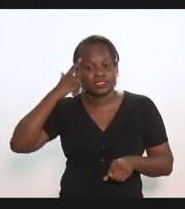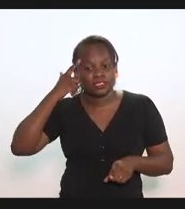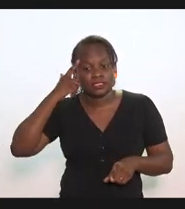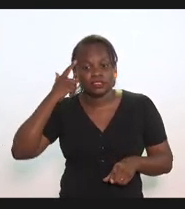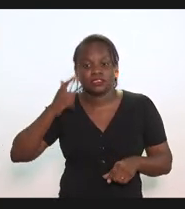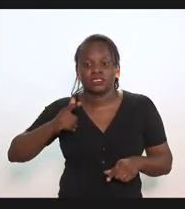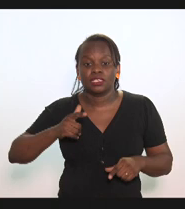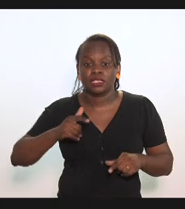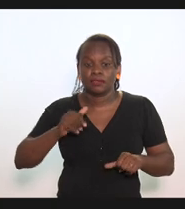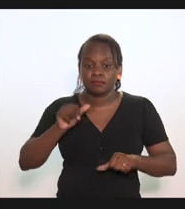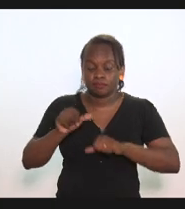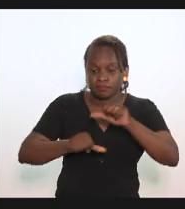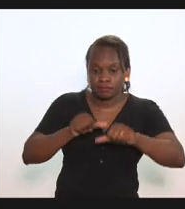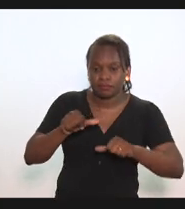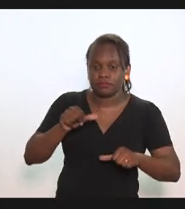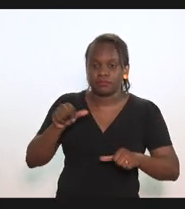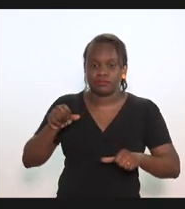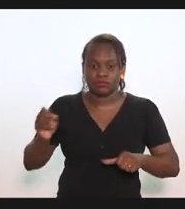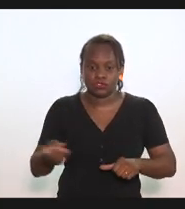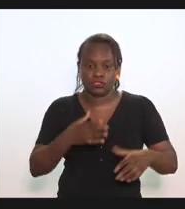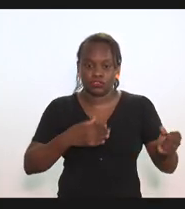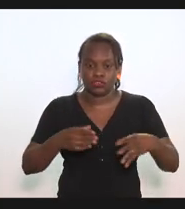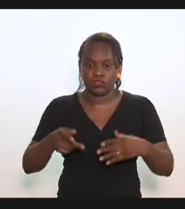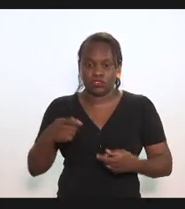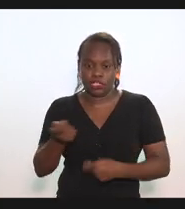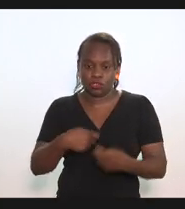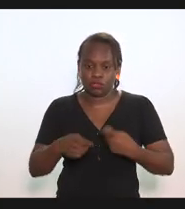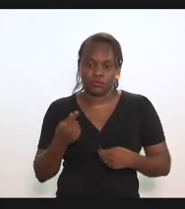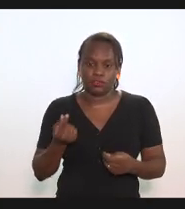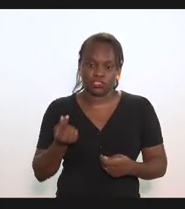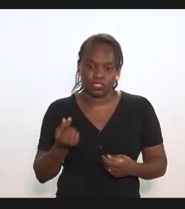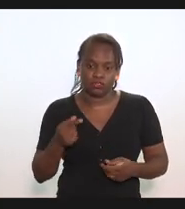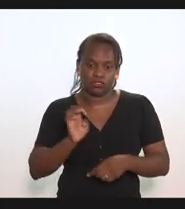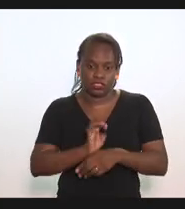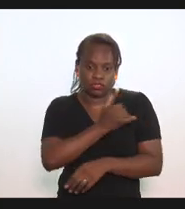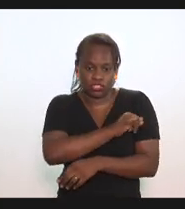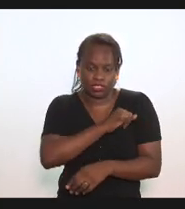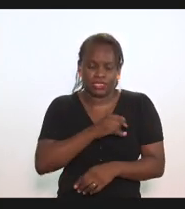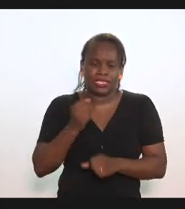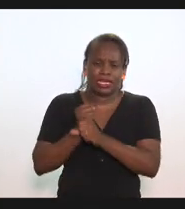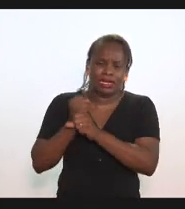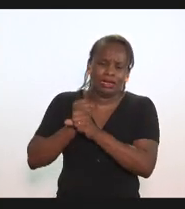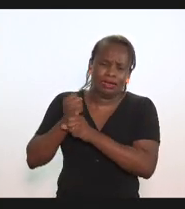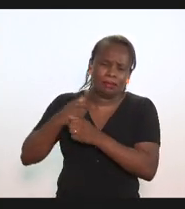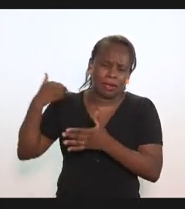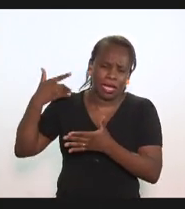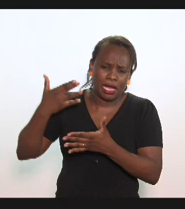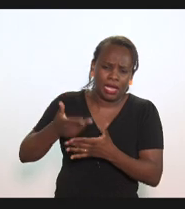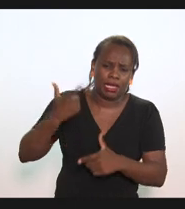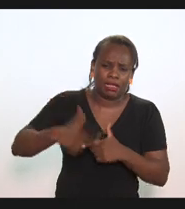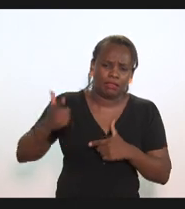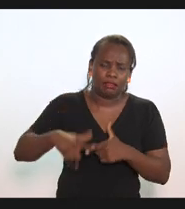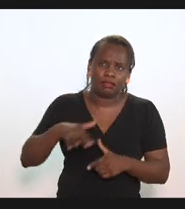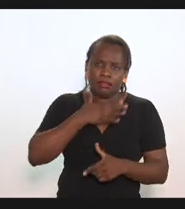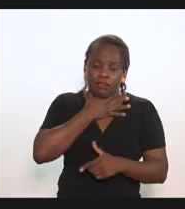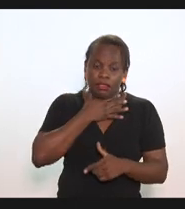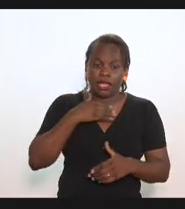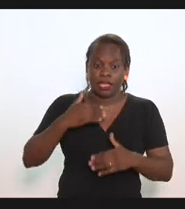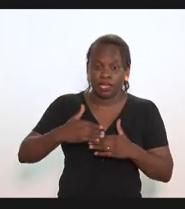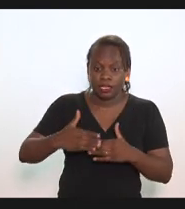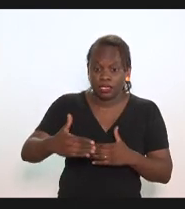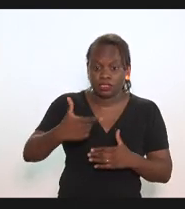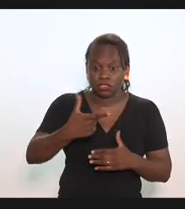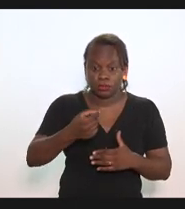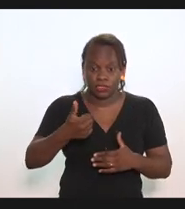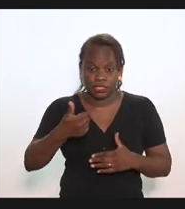redinamização da economia do nosso estado que vem numa crise de décadas e que a partir de 2015 ela